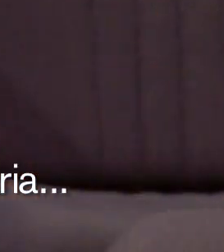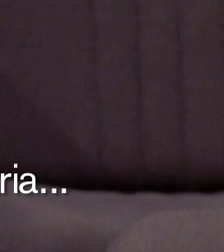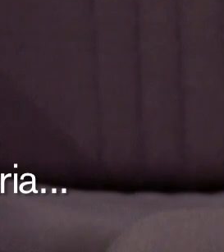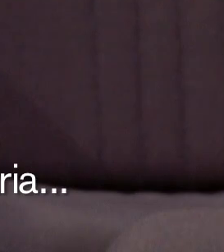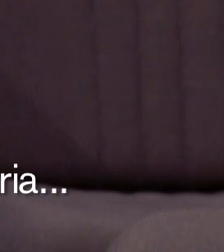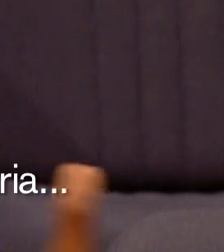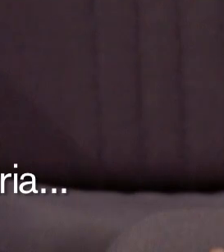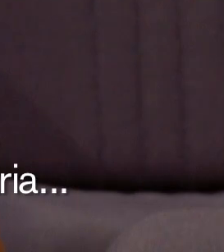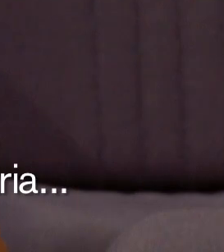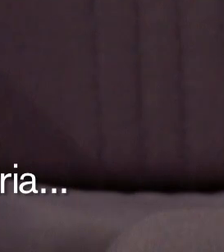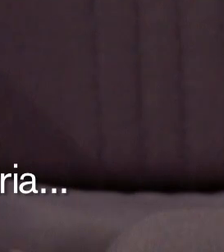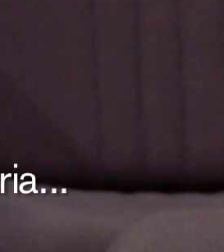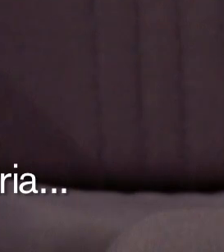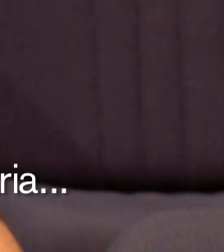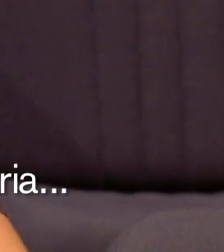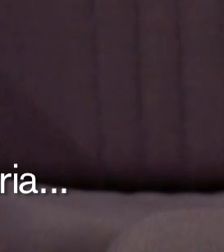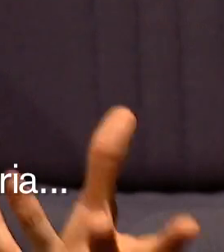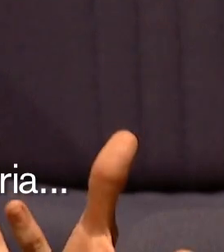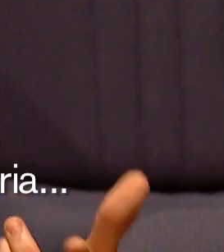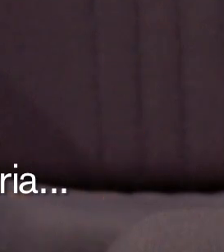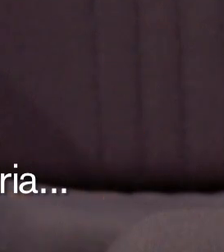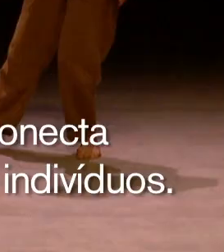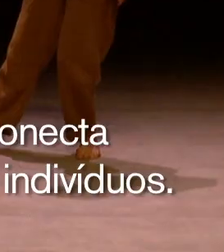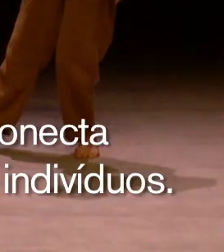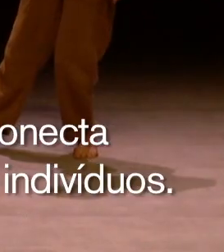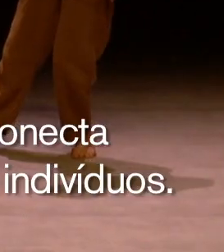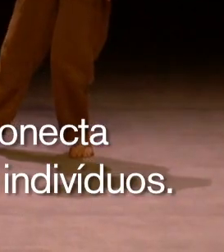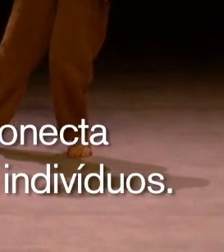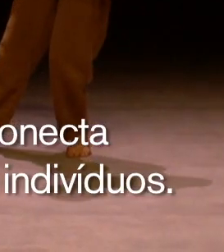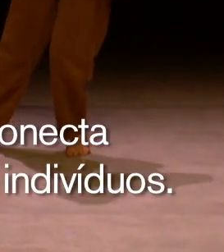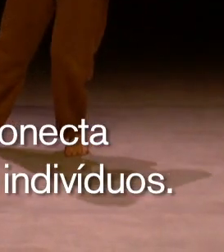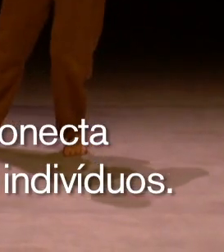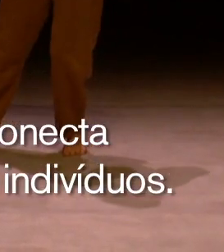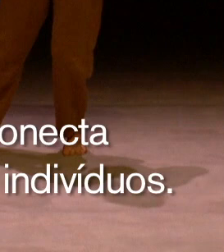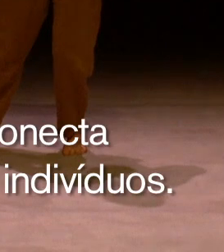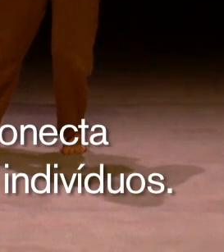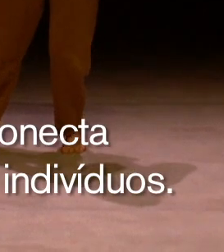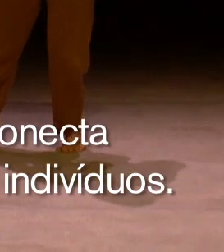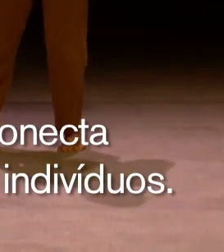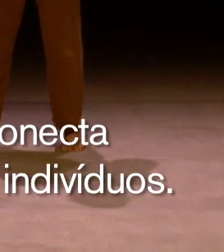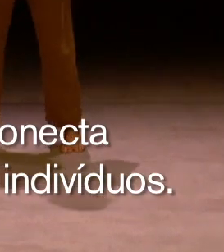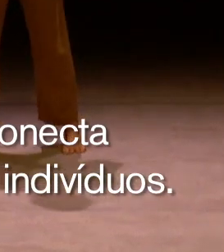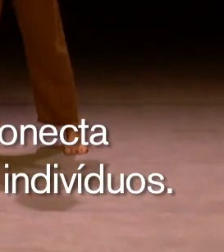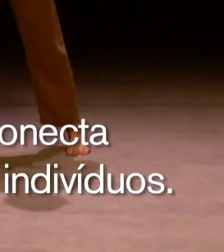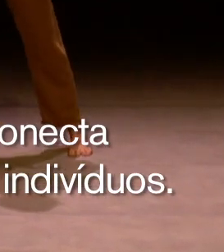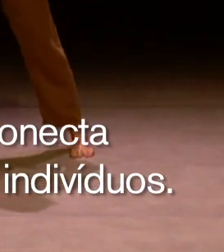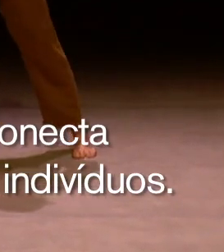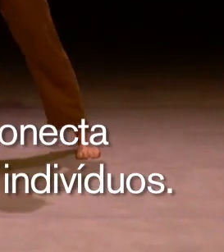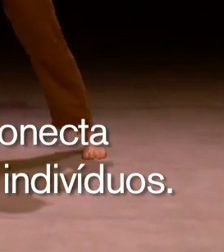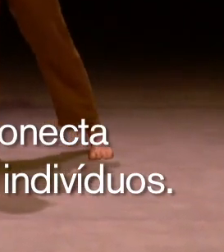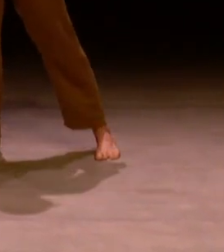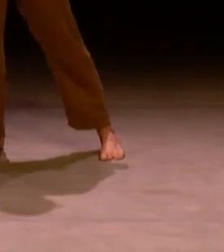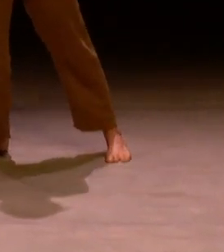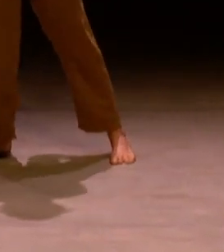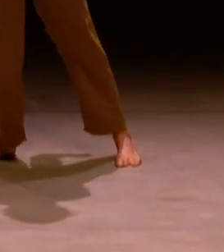diversidade cultural, identitária, de qualquer gênero, ao mesmo tempo que mais nos conecta com a própria condição, enquanto indivíduos